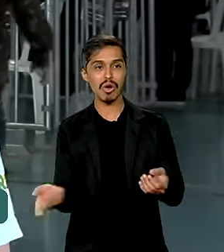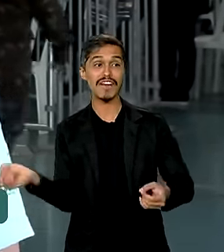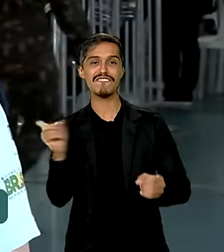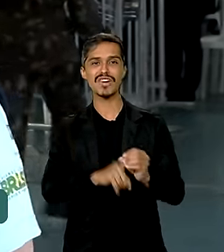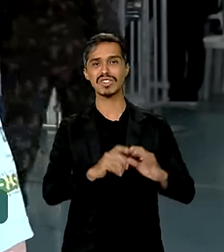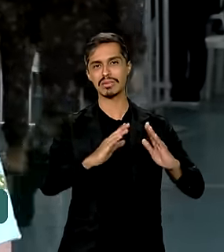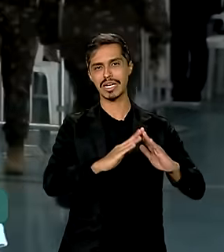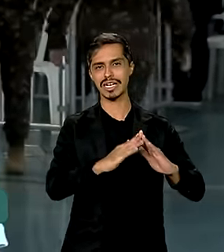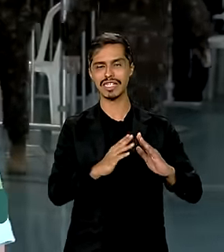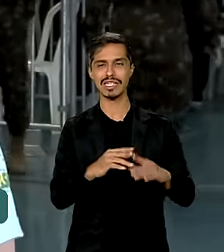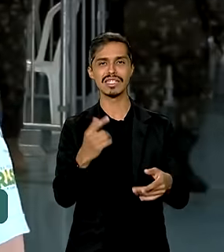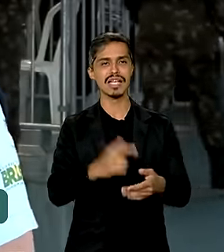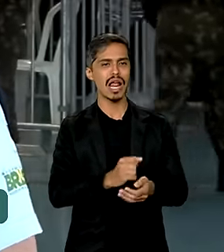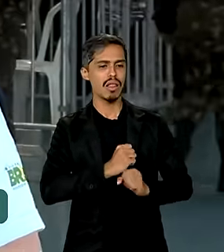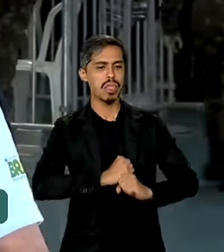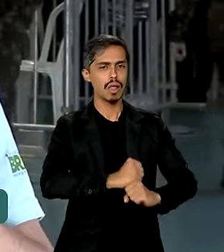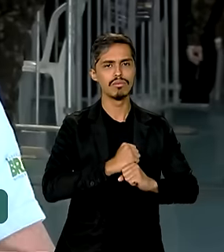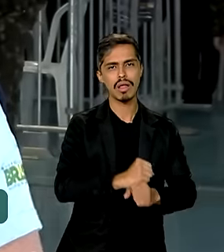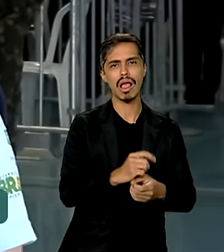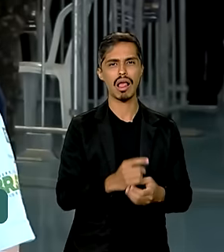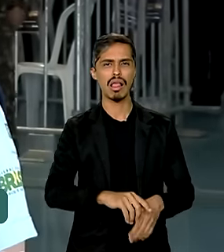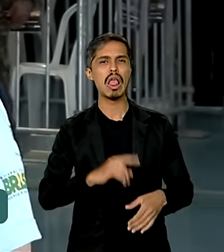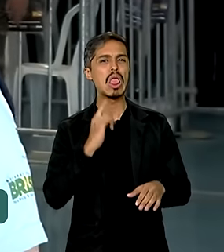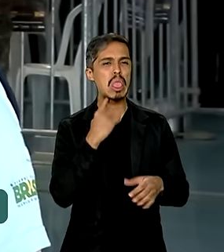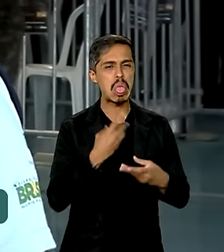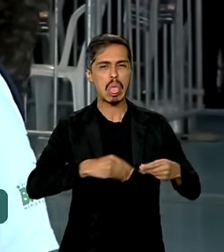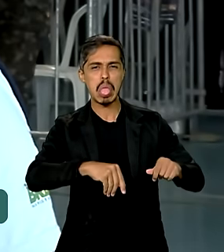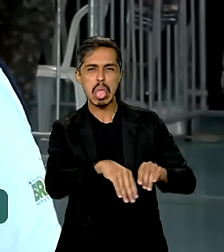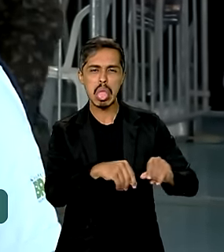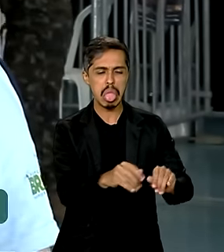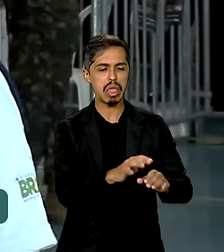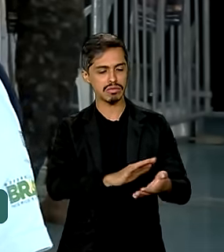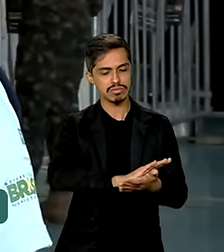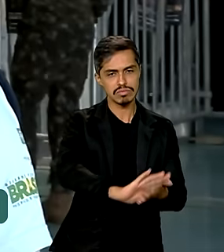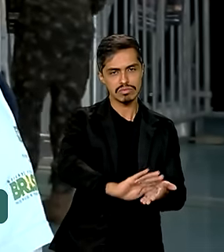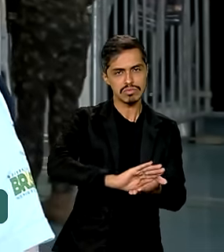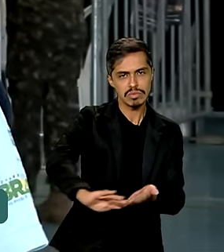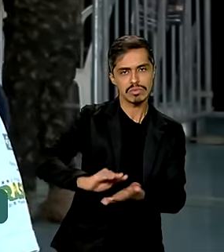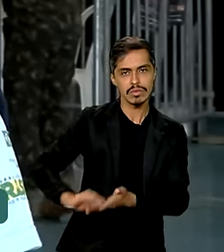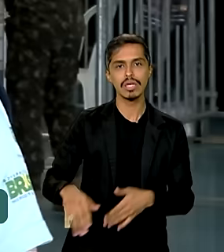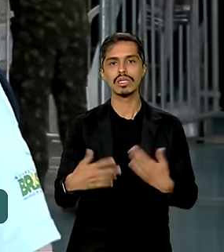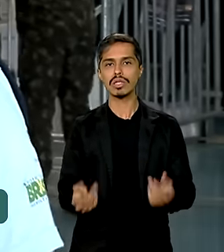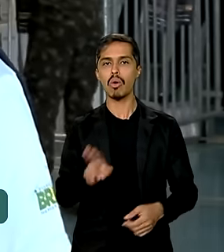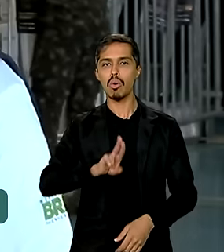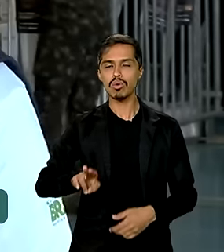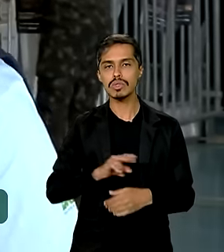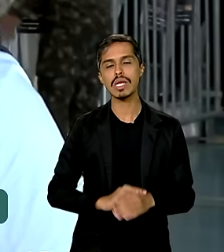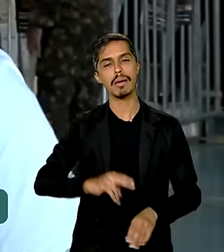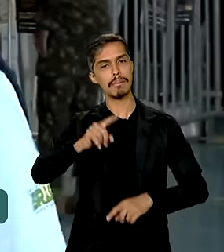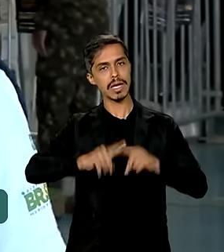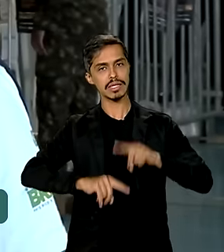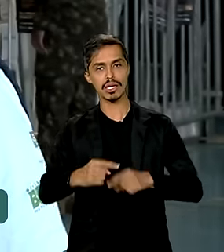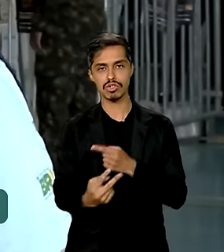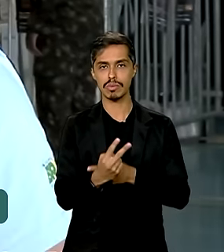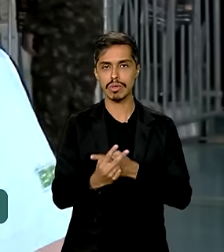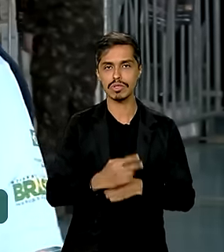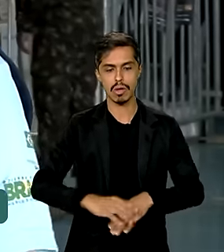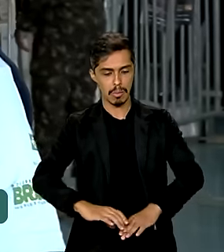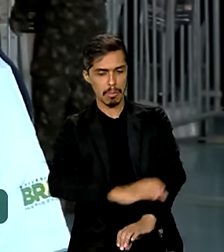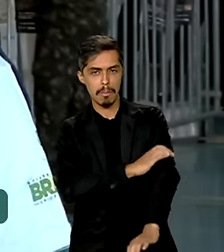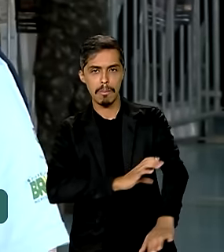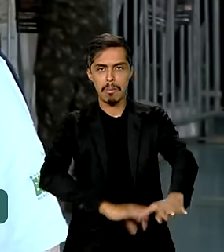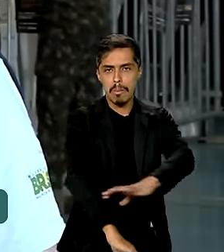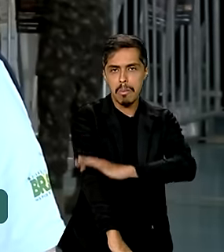limpeza, da retirada da lama. Então fazer o uso de equipamentos de proteção individual, então botas, luvas, calça,